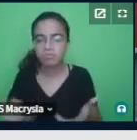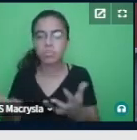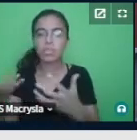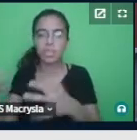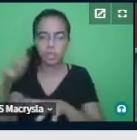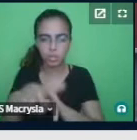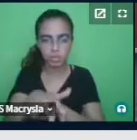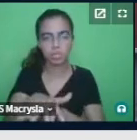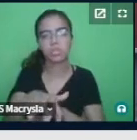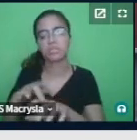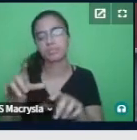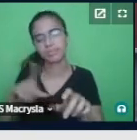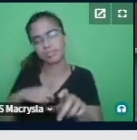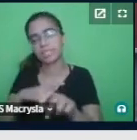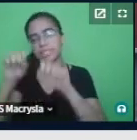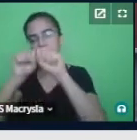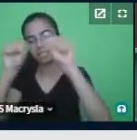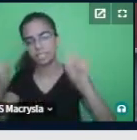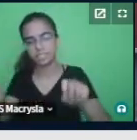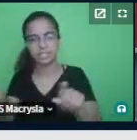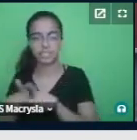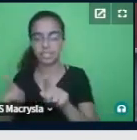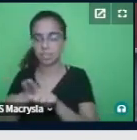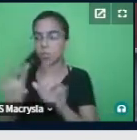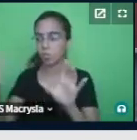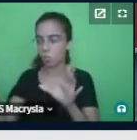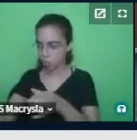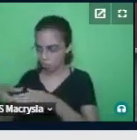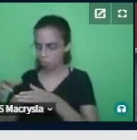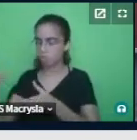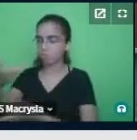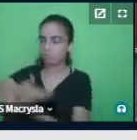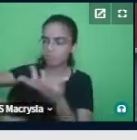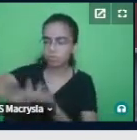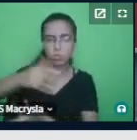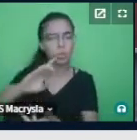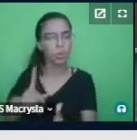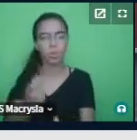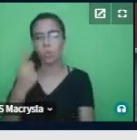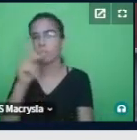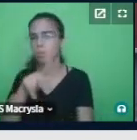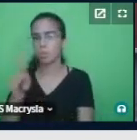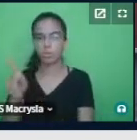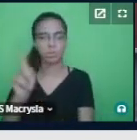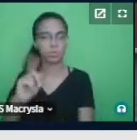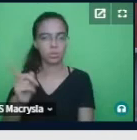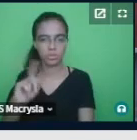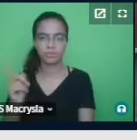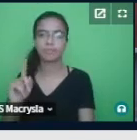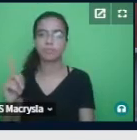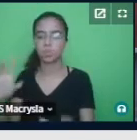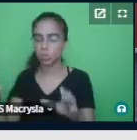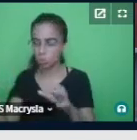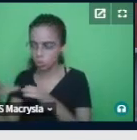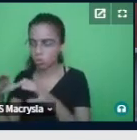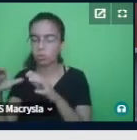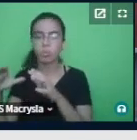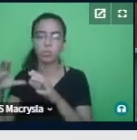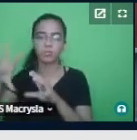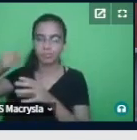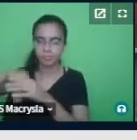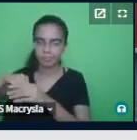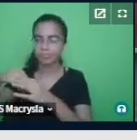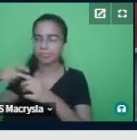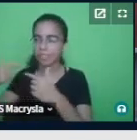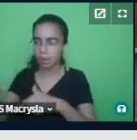sistemático e colaborativo da equipe escolar, não só do professor da sala comum, da formação continuada dos docentes de